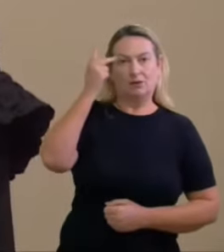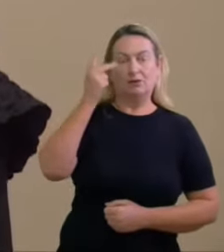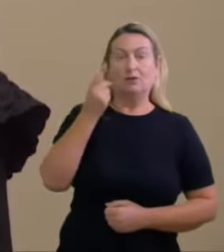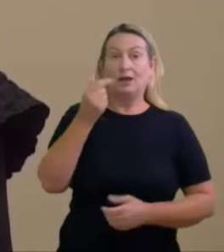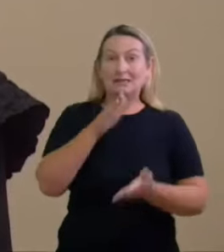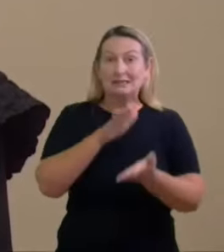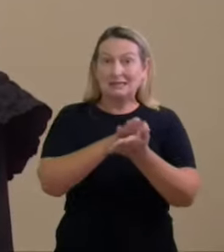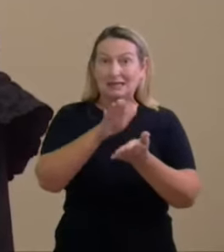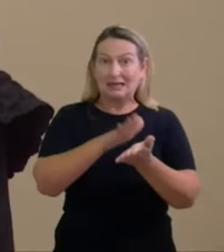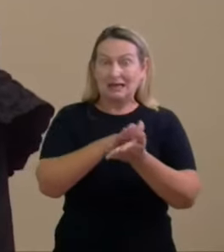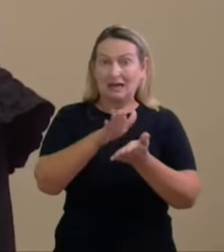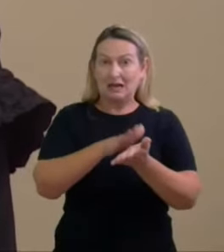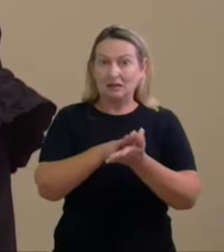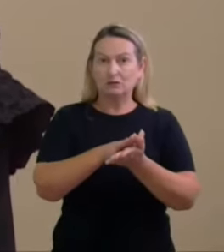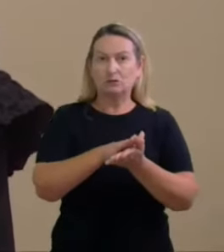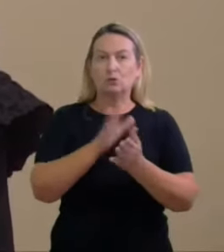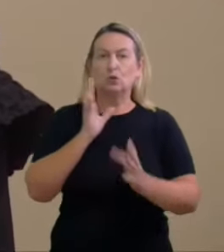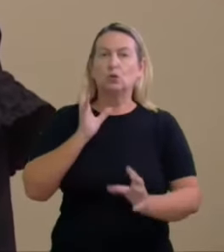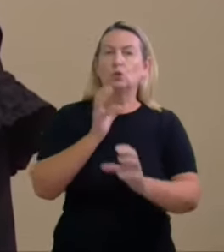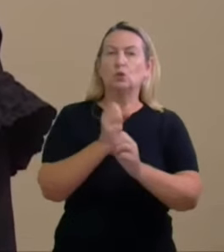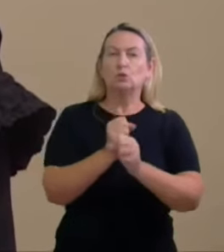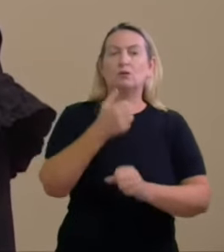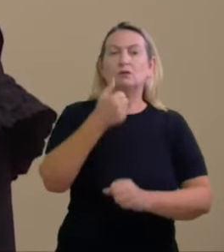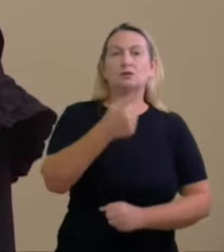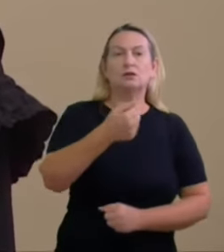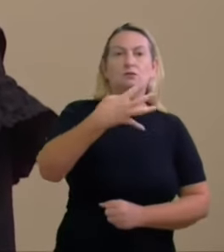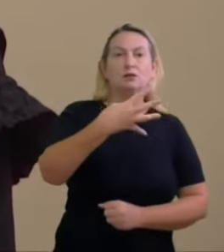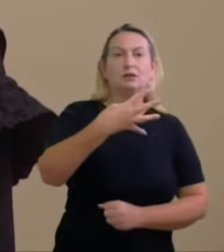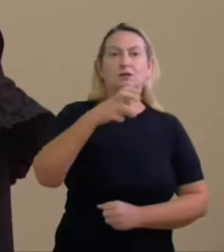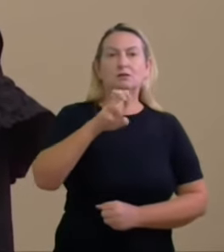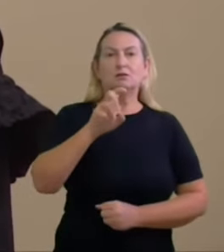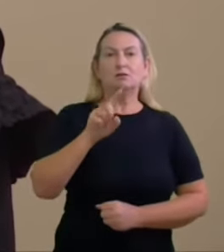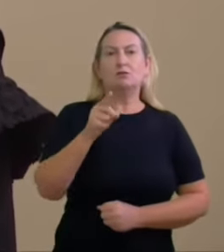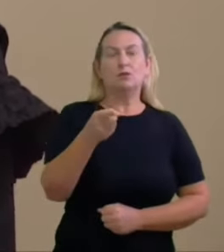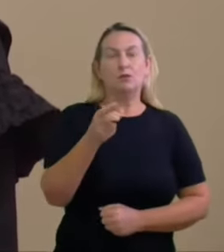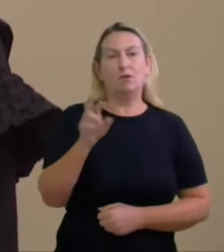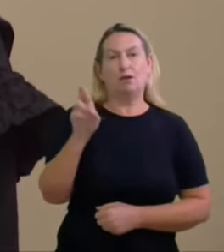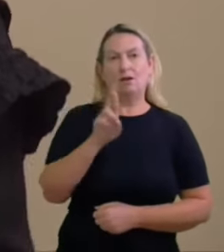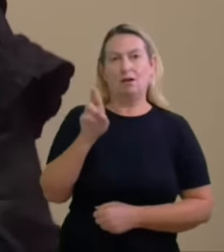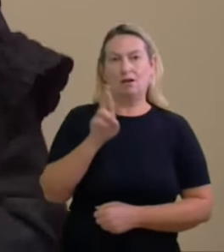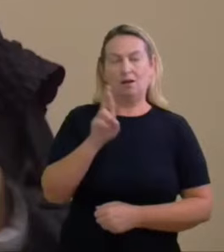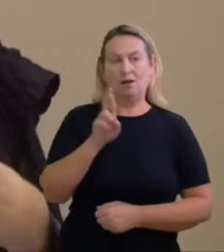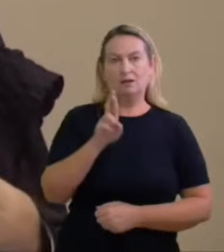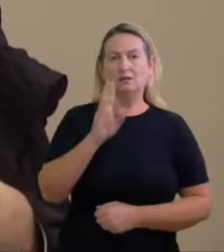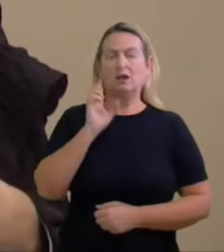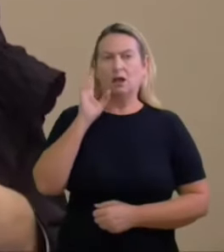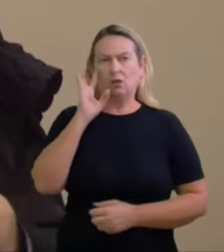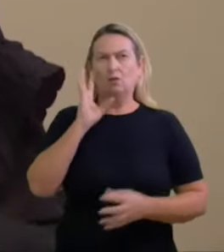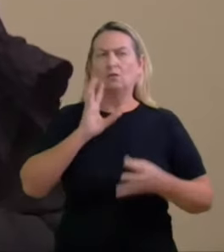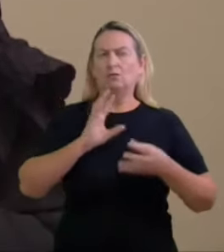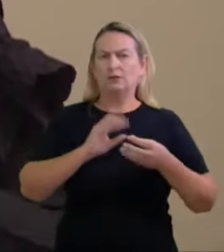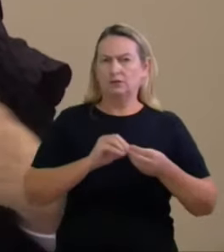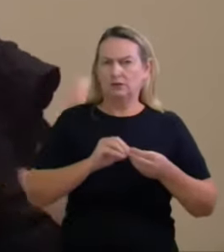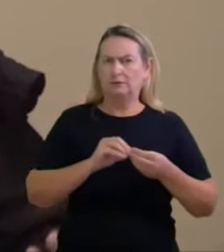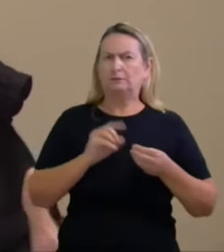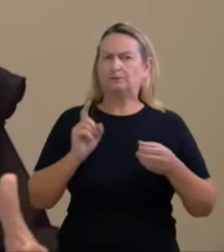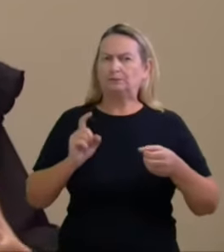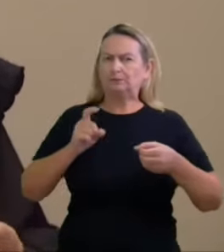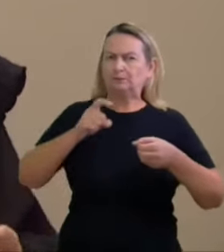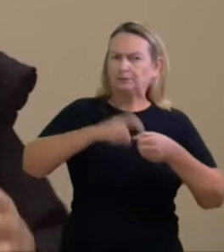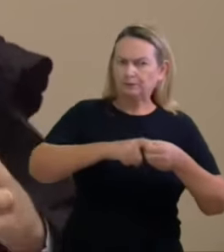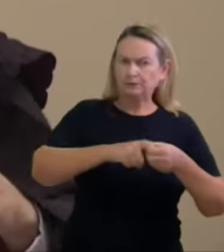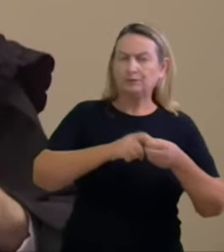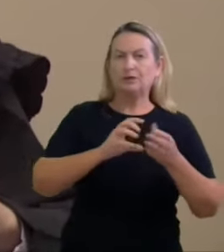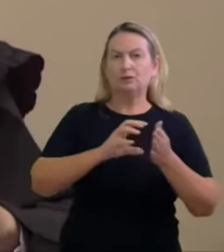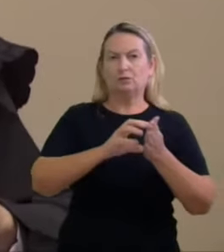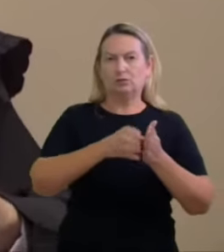acenderam ao montante de 145 mil reais e eu entendi que esse evento de filiação devido a magnitude